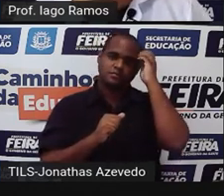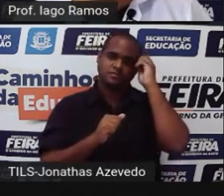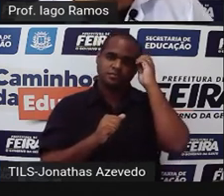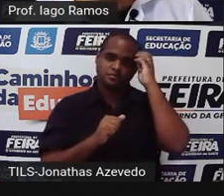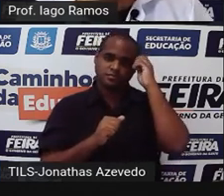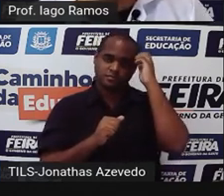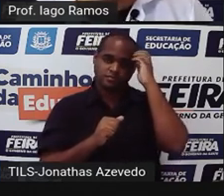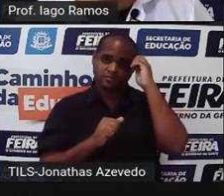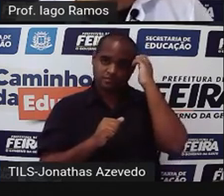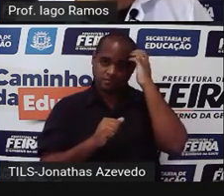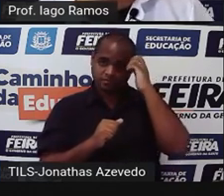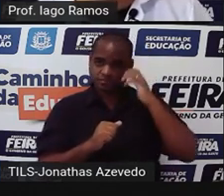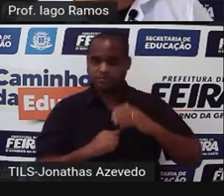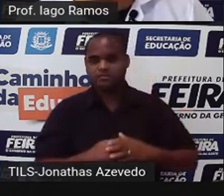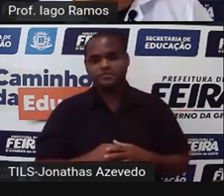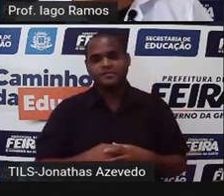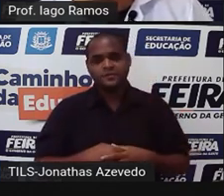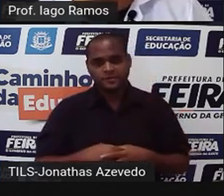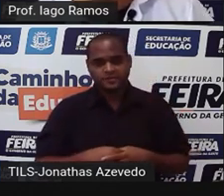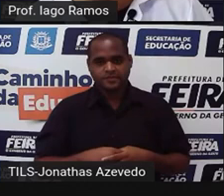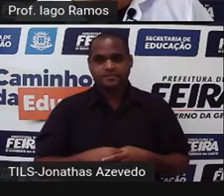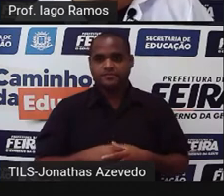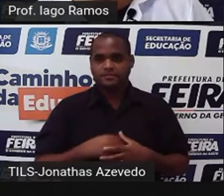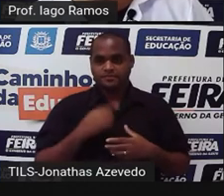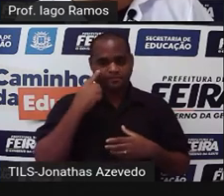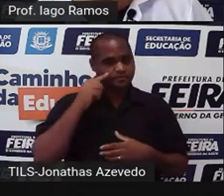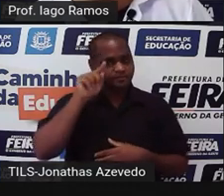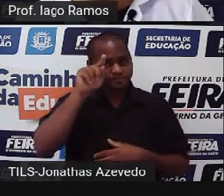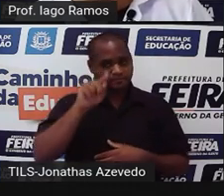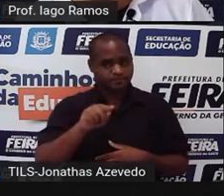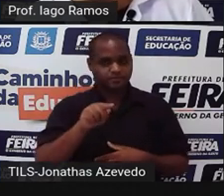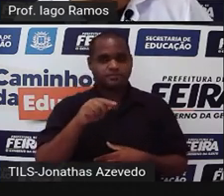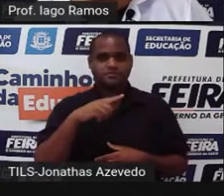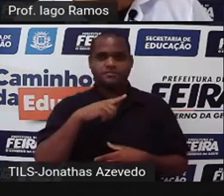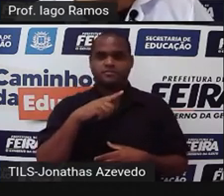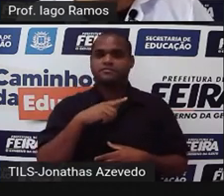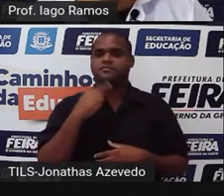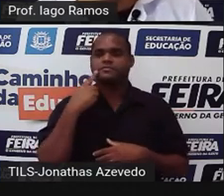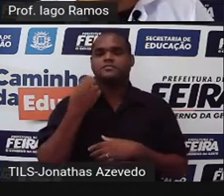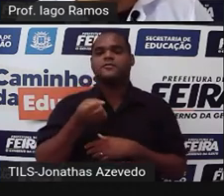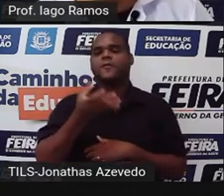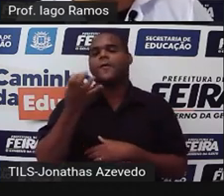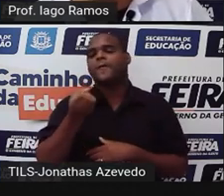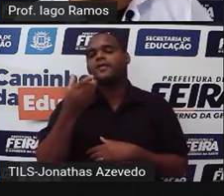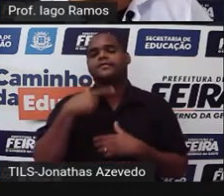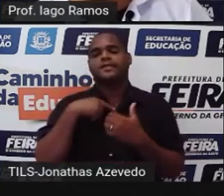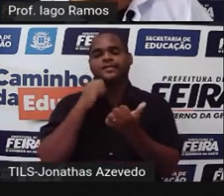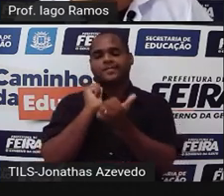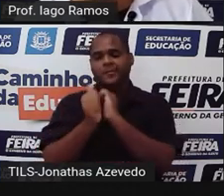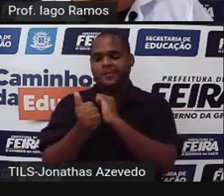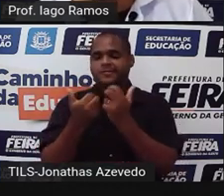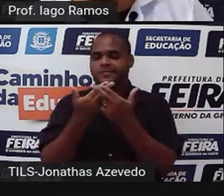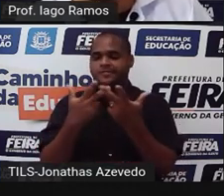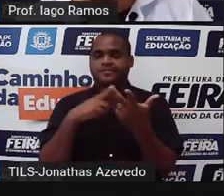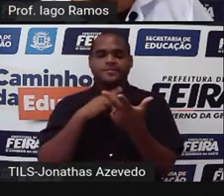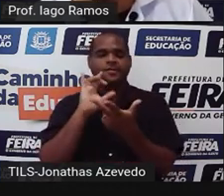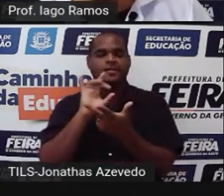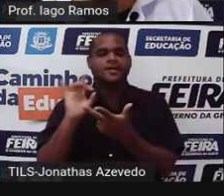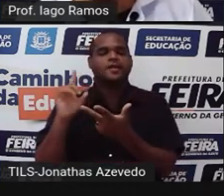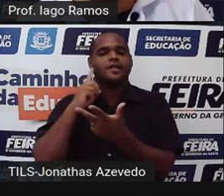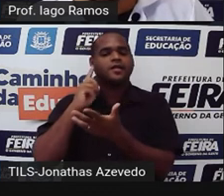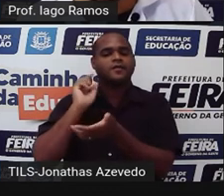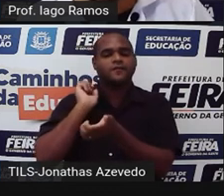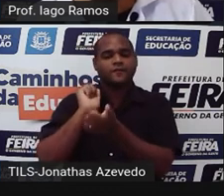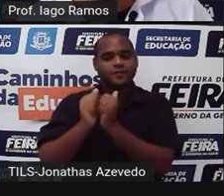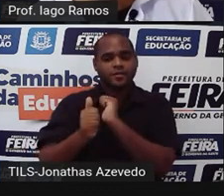Bom, e aí a gente vai fazer umas barrinhas pra indicar ali no gráfico as quantidades para cada esporte. Então, ali no futebol, tem que